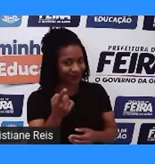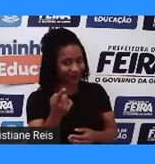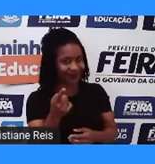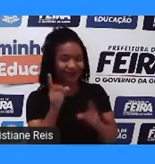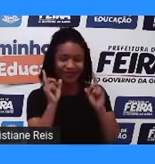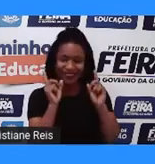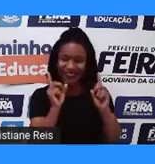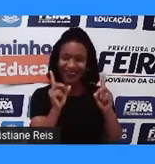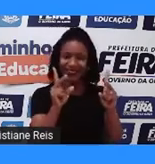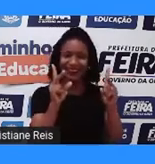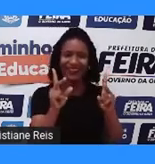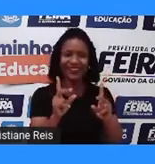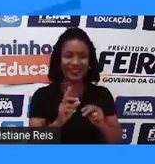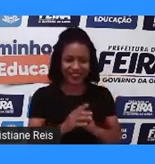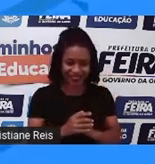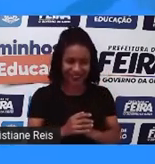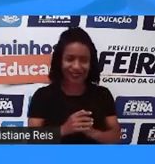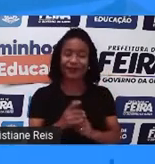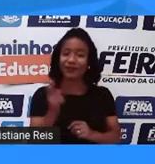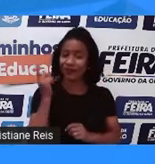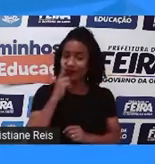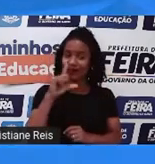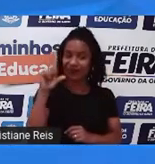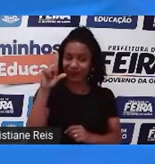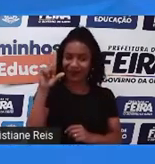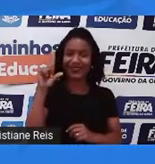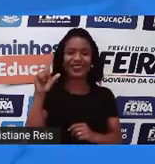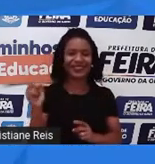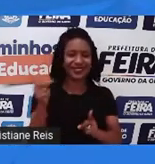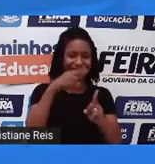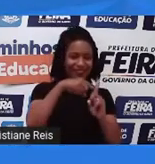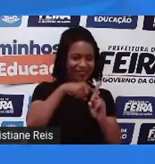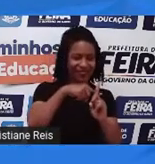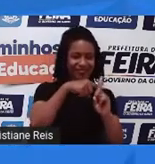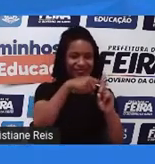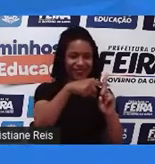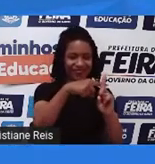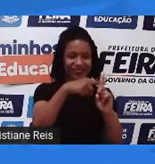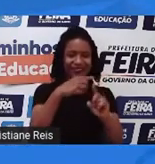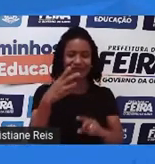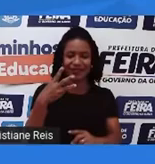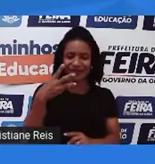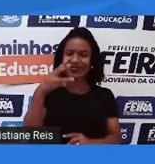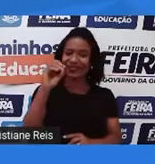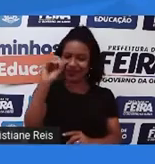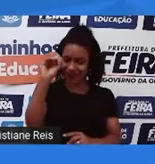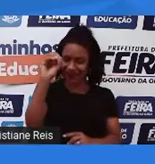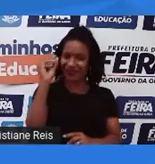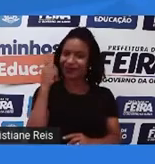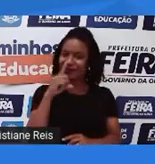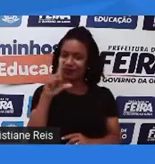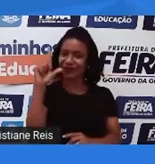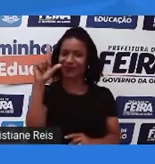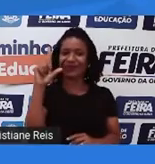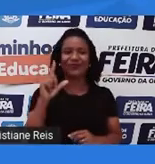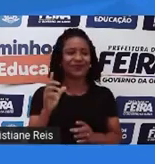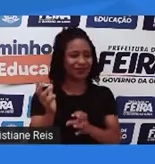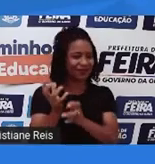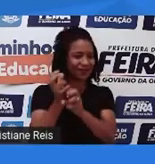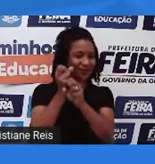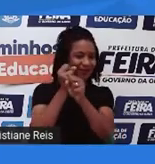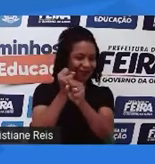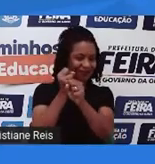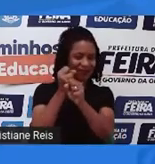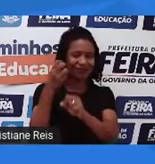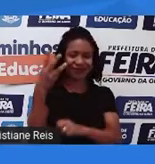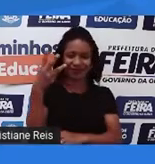Ok. Então, vejam que todas as vezes que a gente acerta a situação problema de primeira, a gente consegue fazer